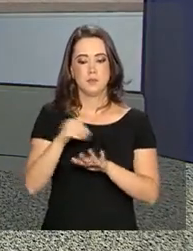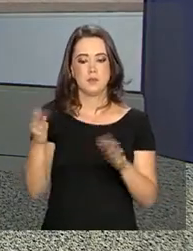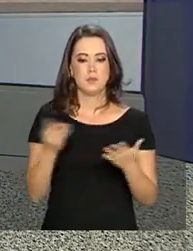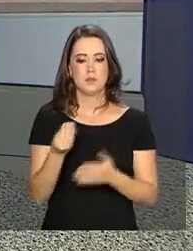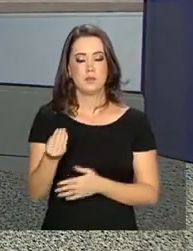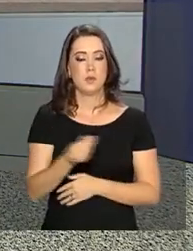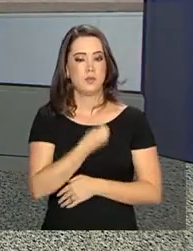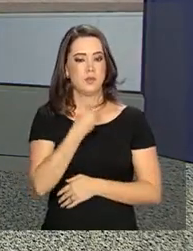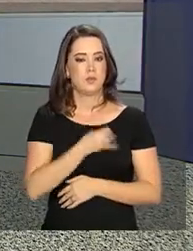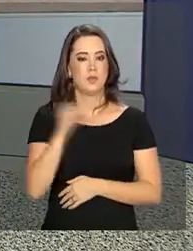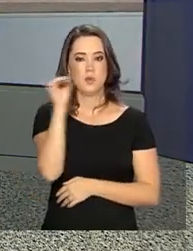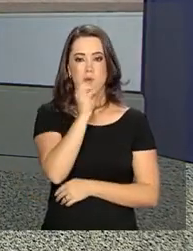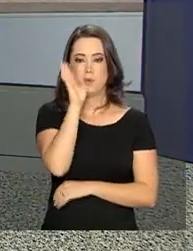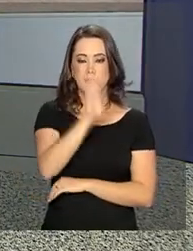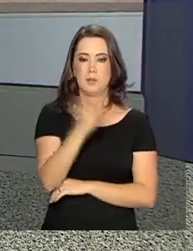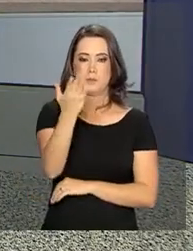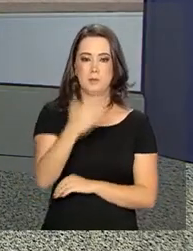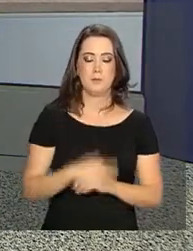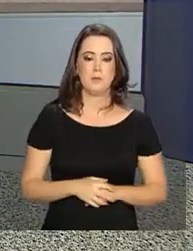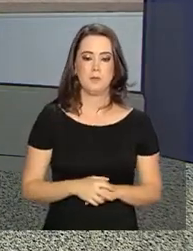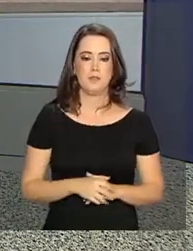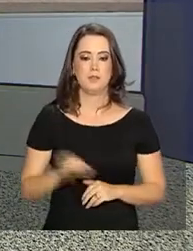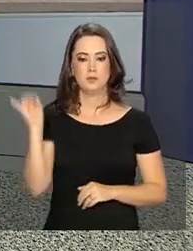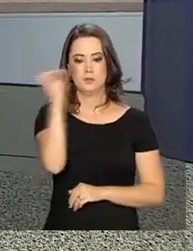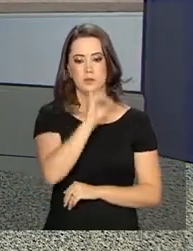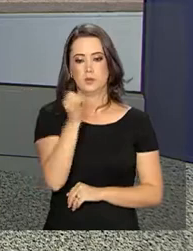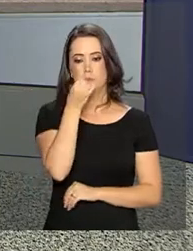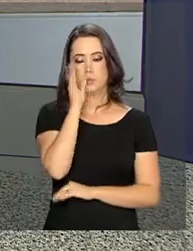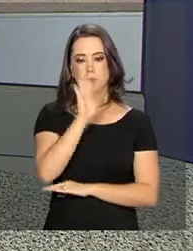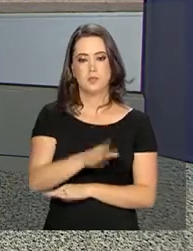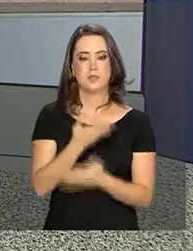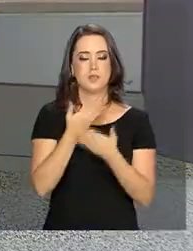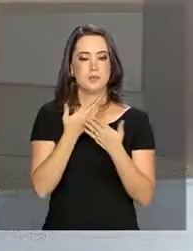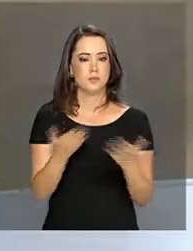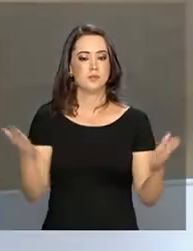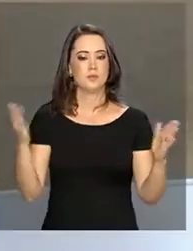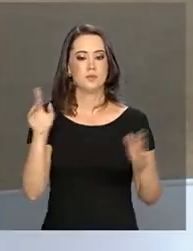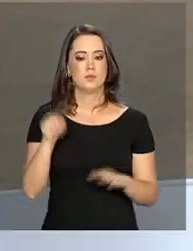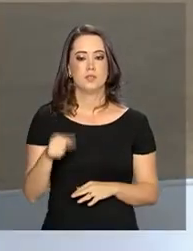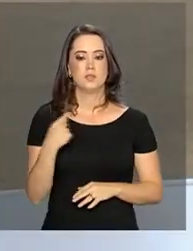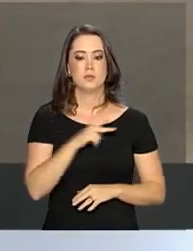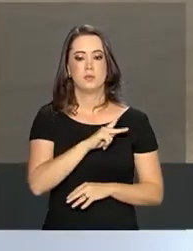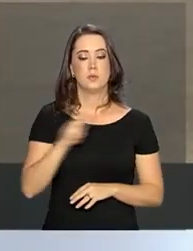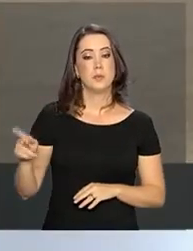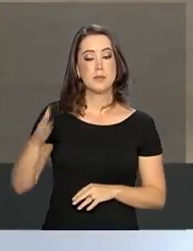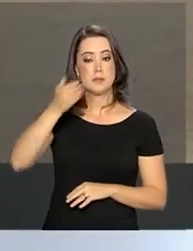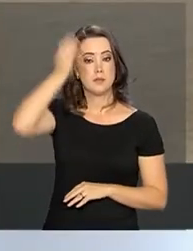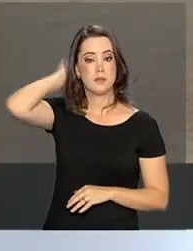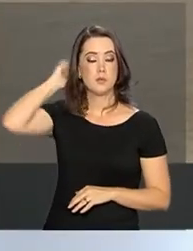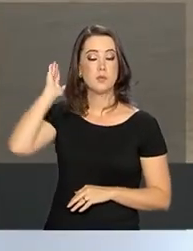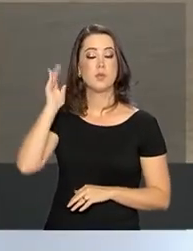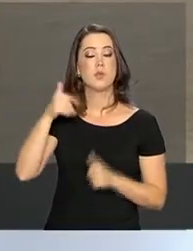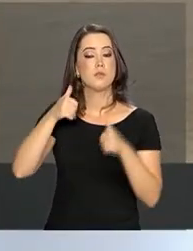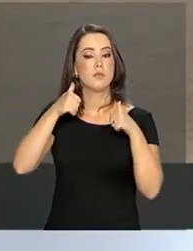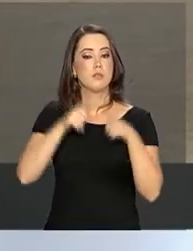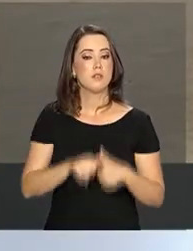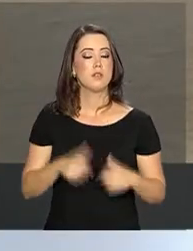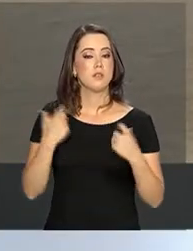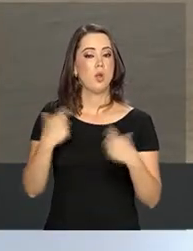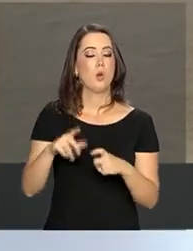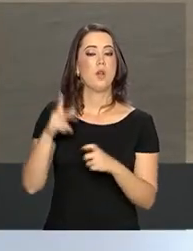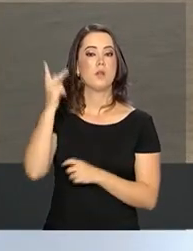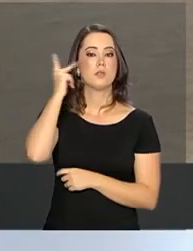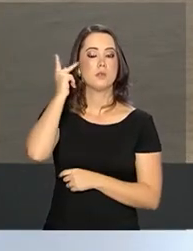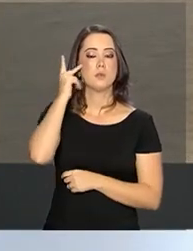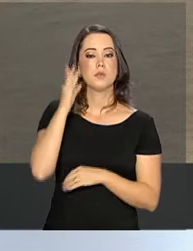Boa tarde para você, Gabriela. Boa tarde, Roberto. Uma boa tarde a todos. Olha, o presidente Michel Temer está em São